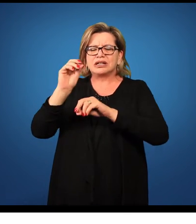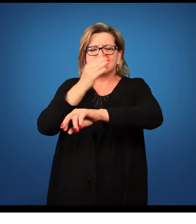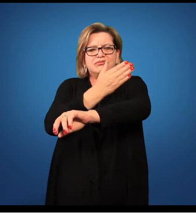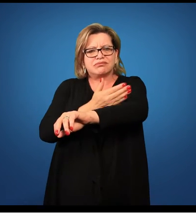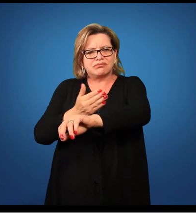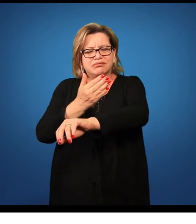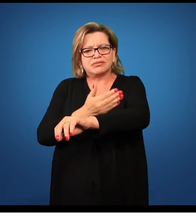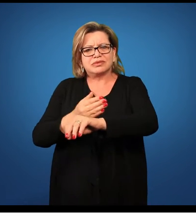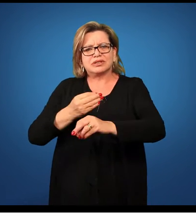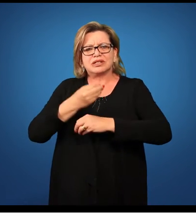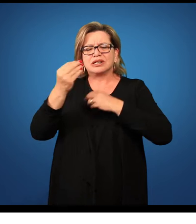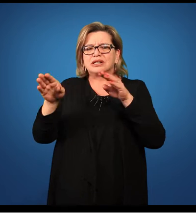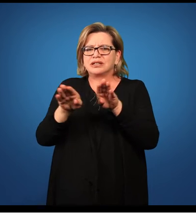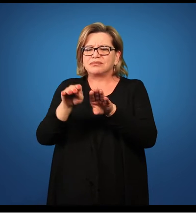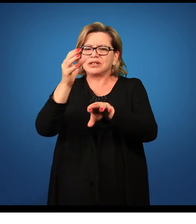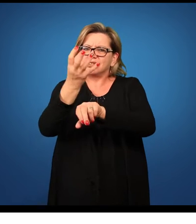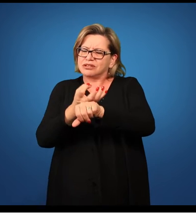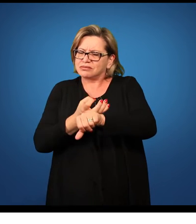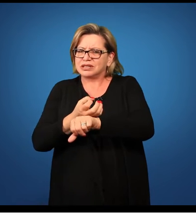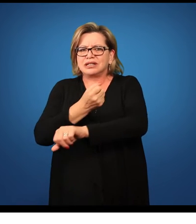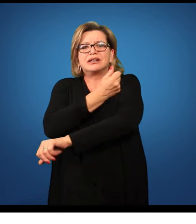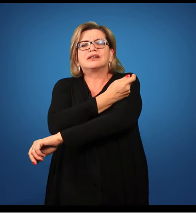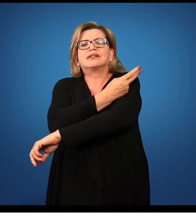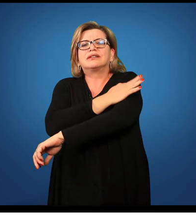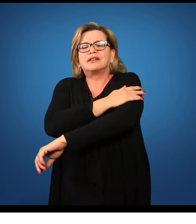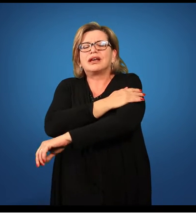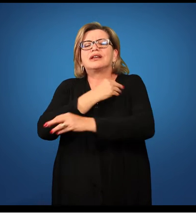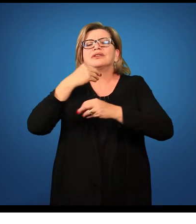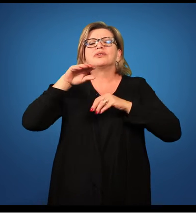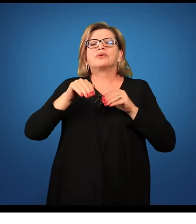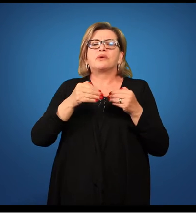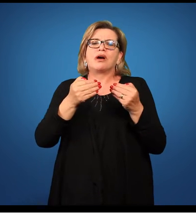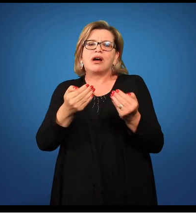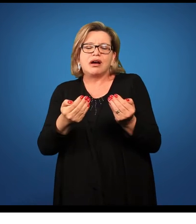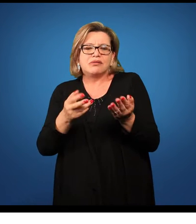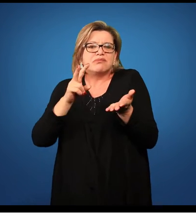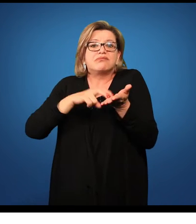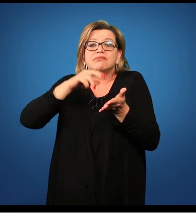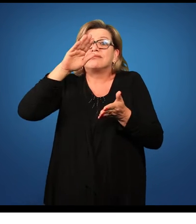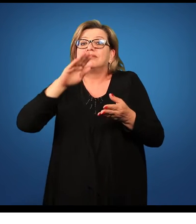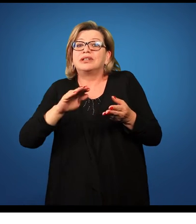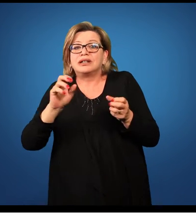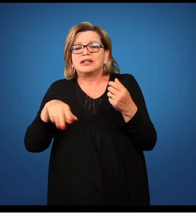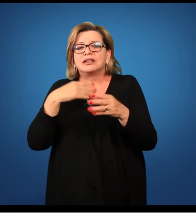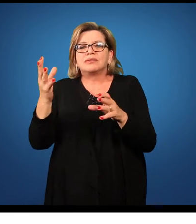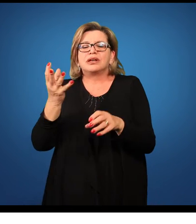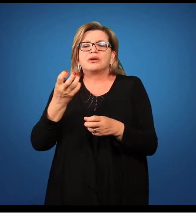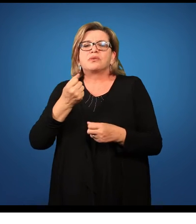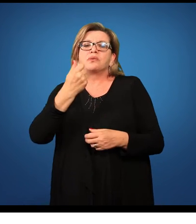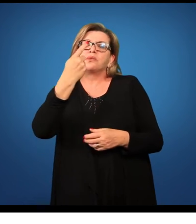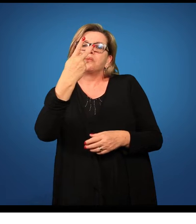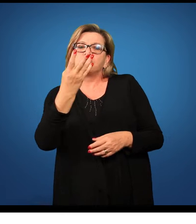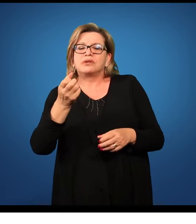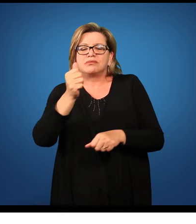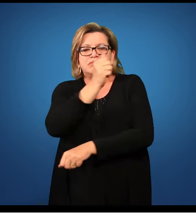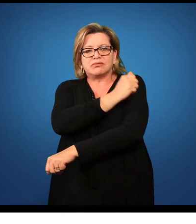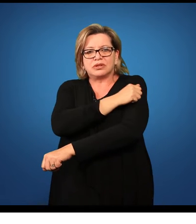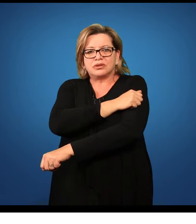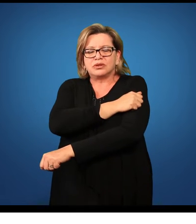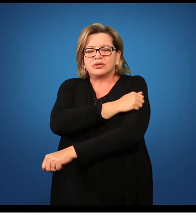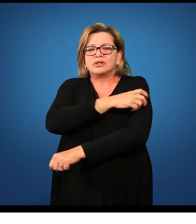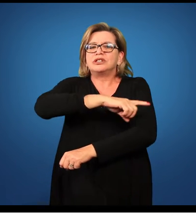acadêmica, a disciplina, série turma, turno, número de alunos e a data que vocês vão realizar essa aula.